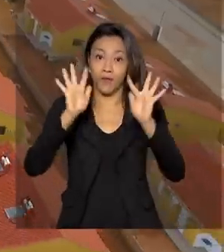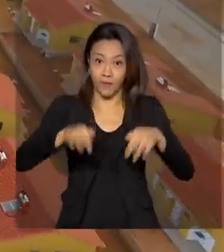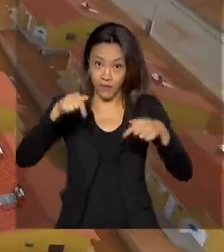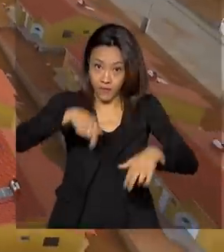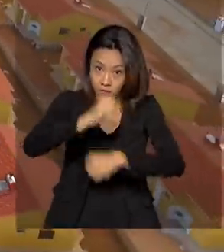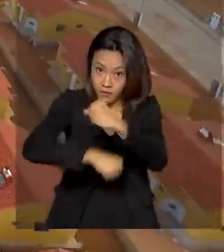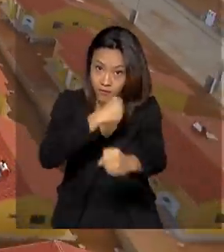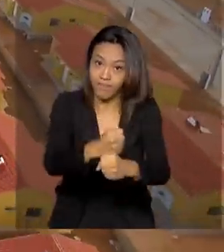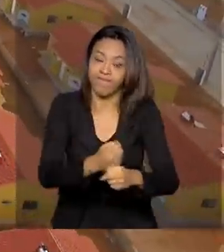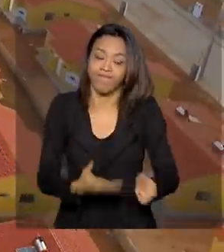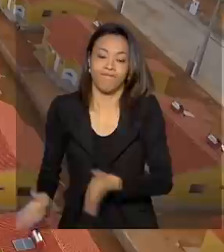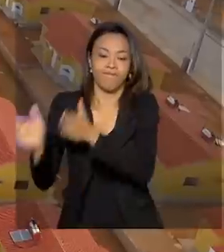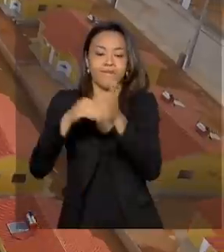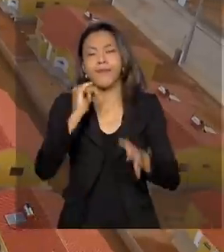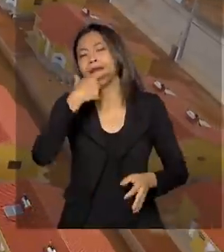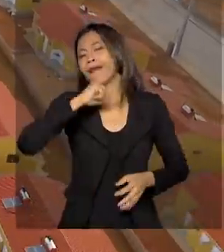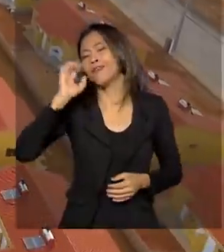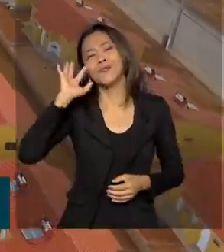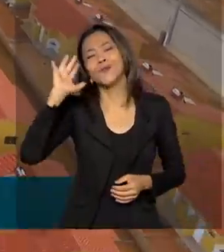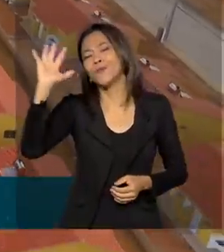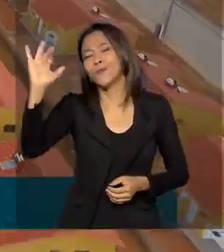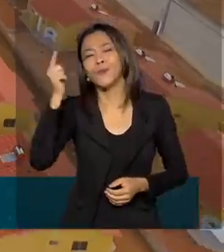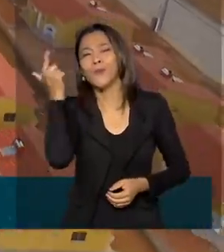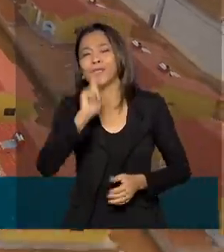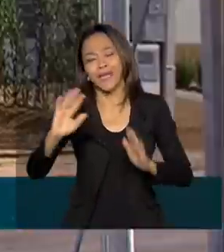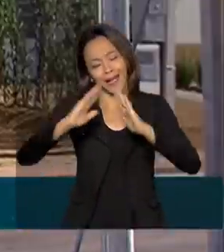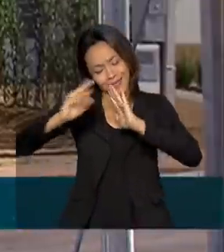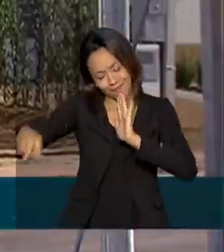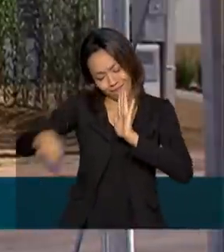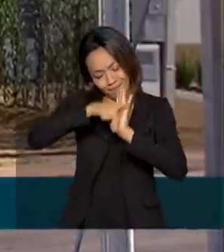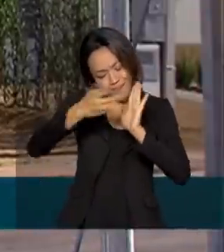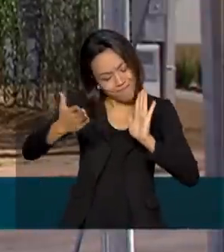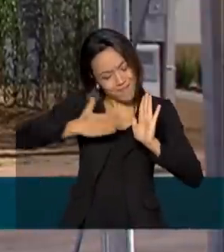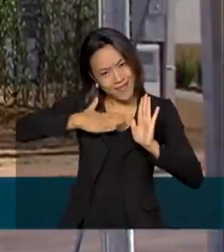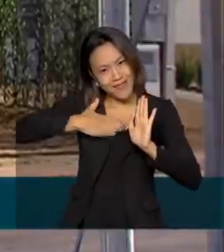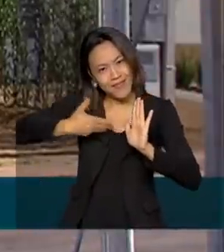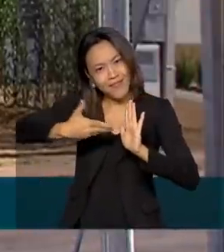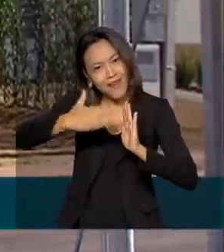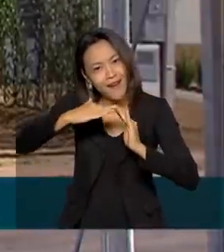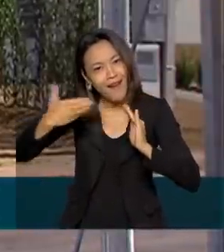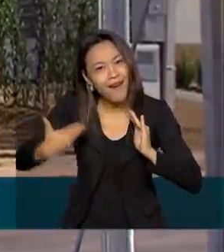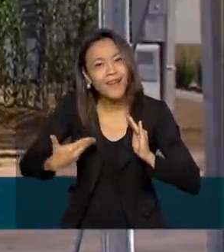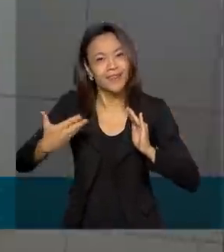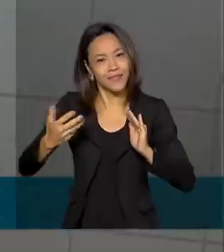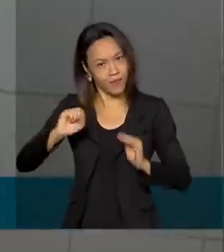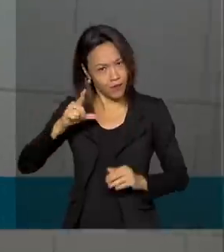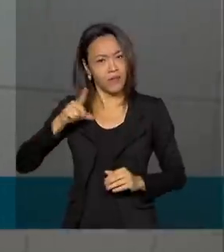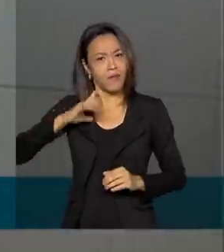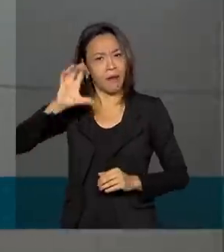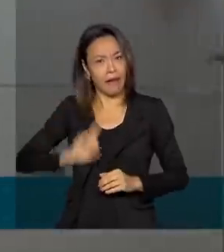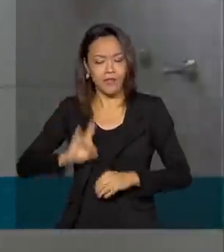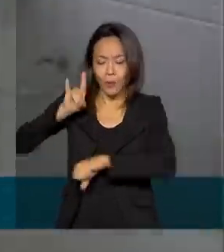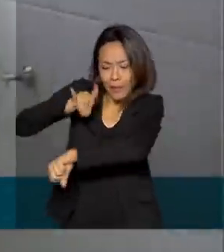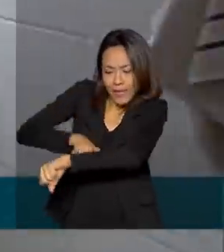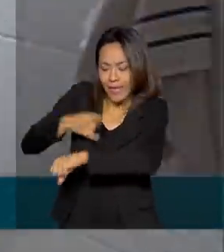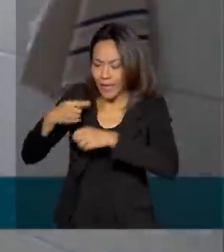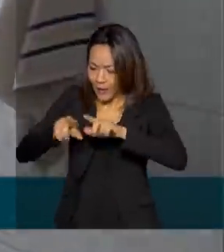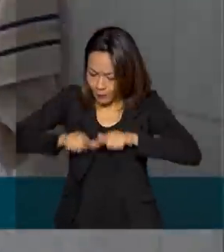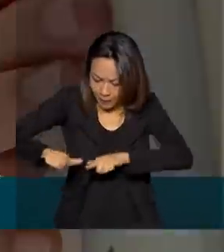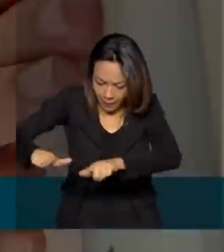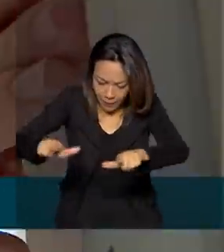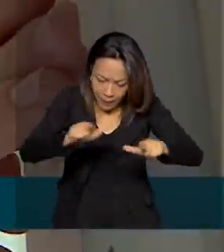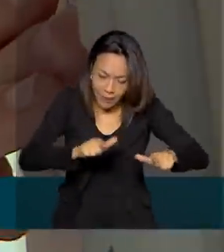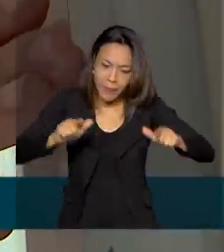Quem nunca sonhou em ter uma casa para chamar de sua? Ou mesmo ter uma moradia digna com banheiro, piso,